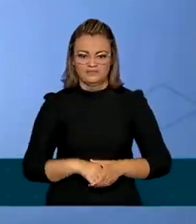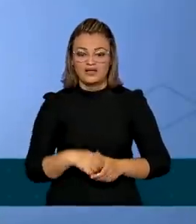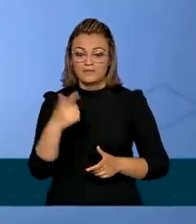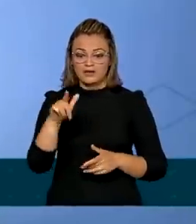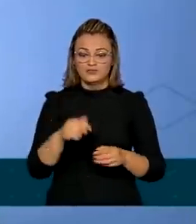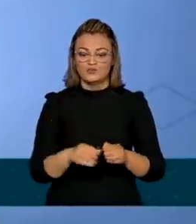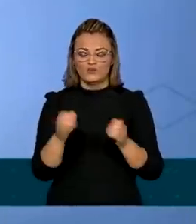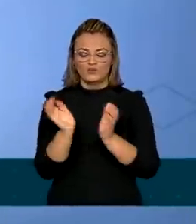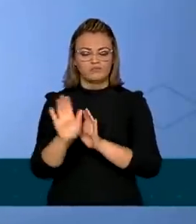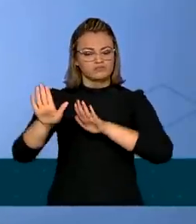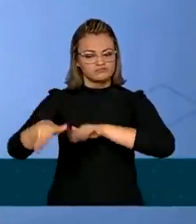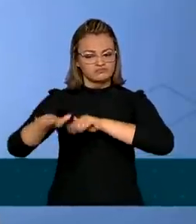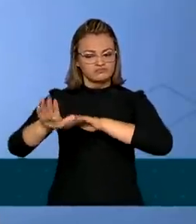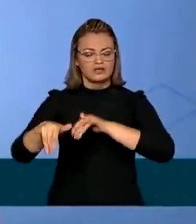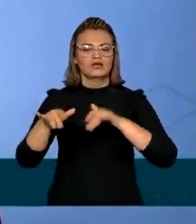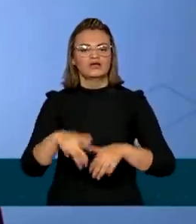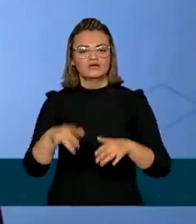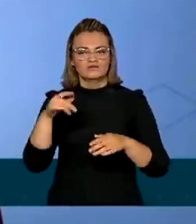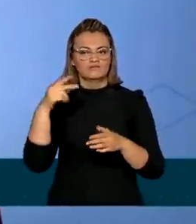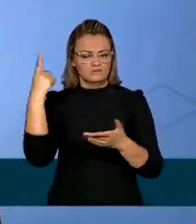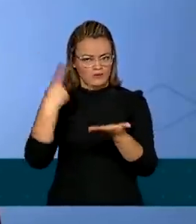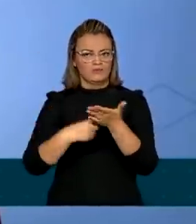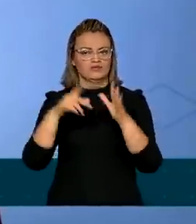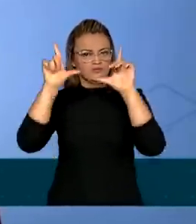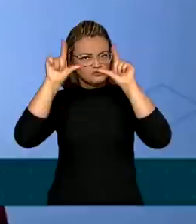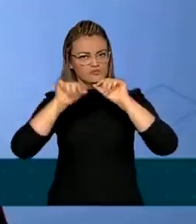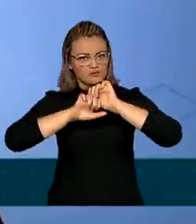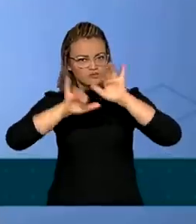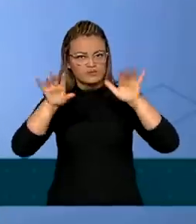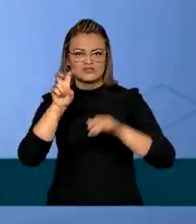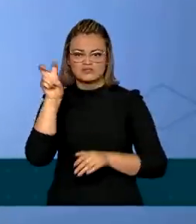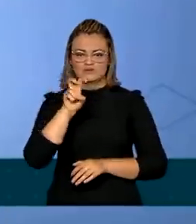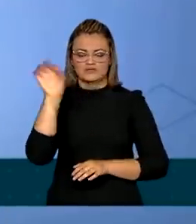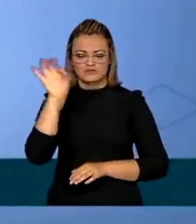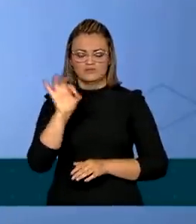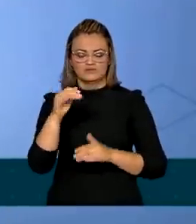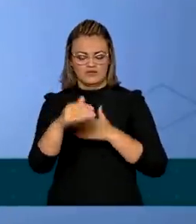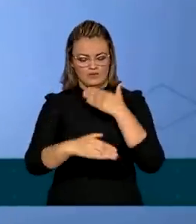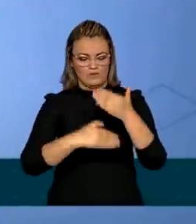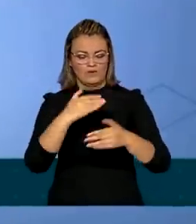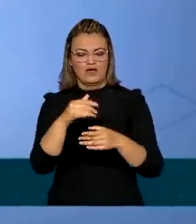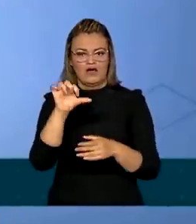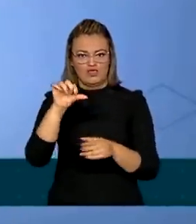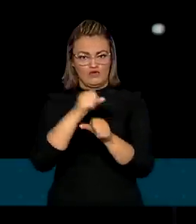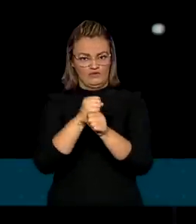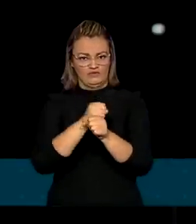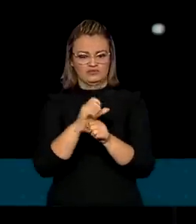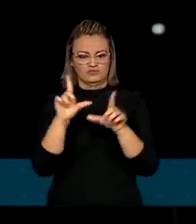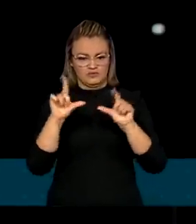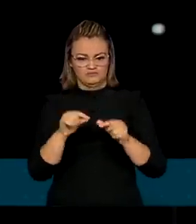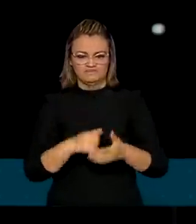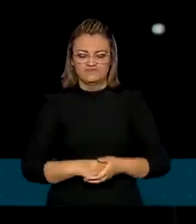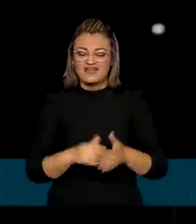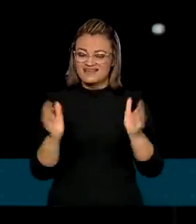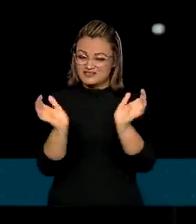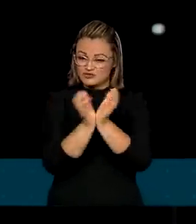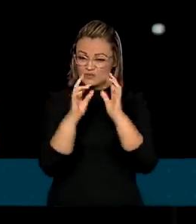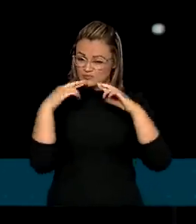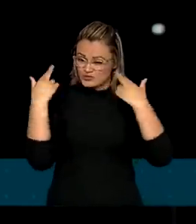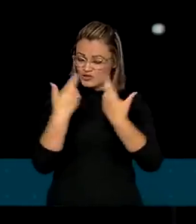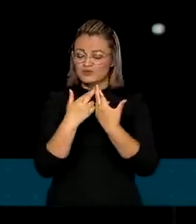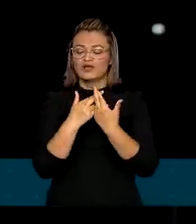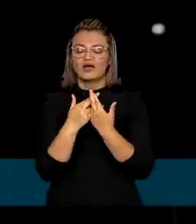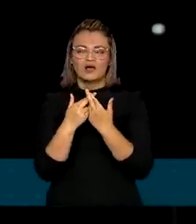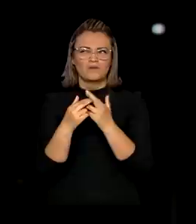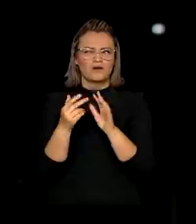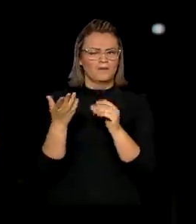Europeia prometeu reduzir as emissões em 55% pelos próximos nove anos. A cúpula foi uma prévia